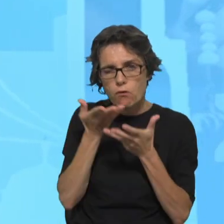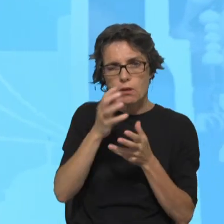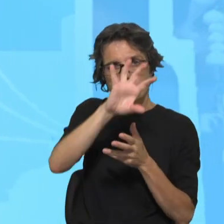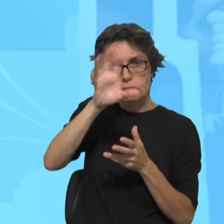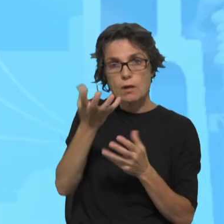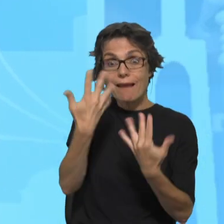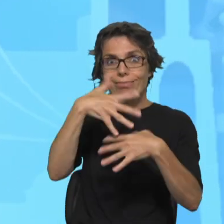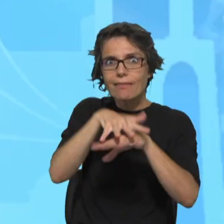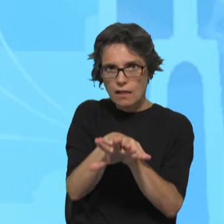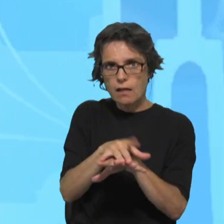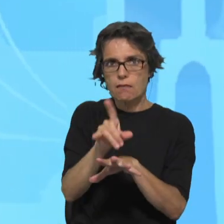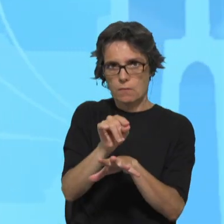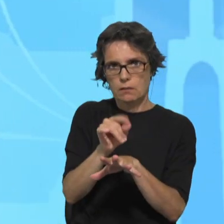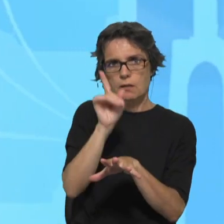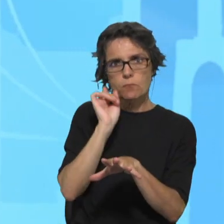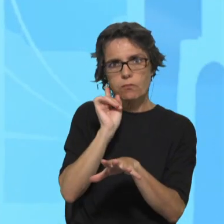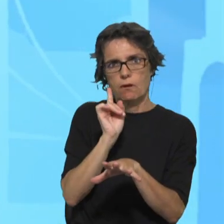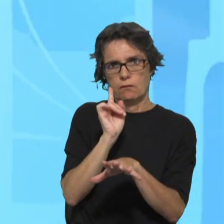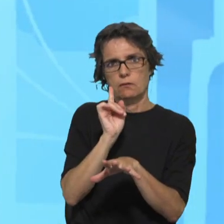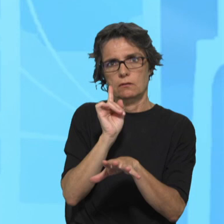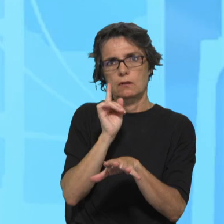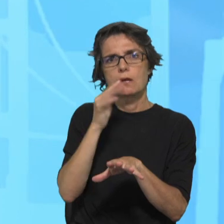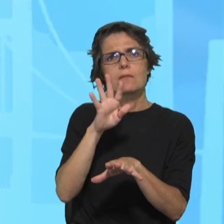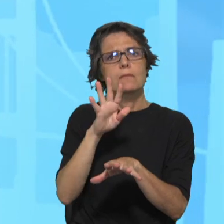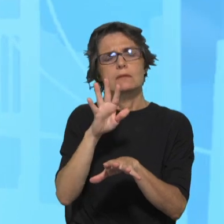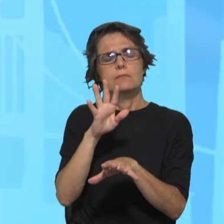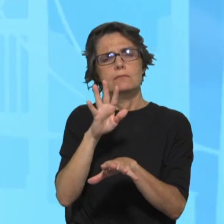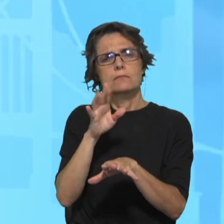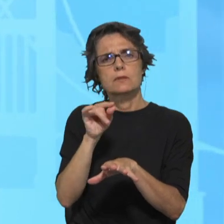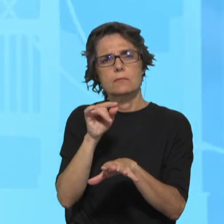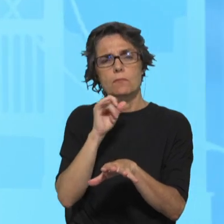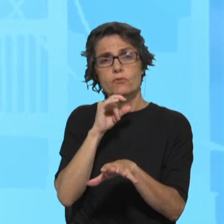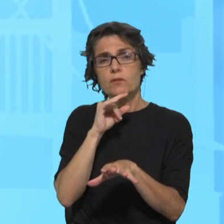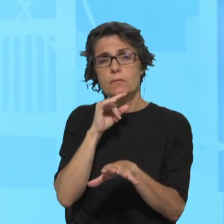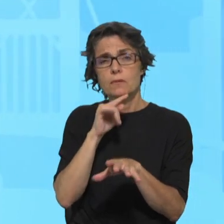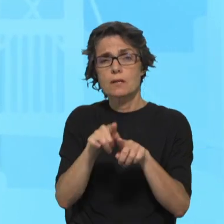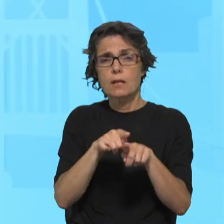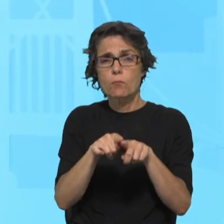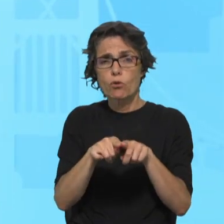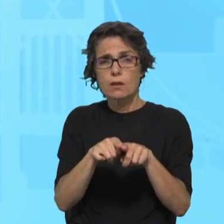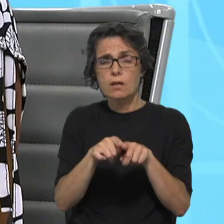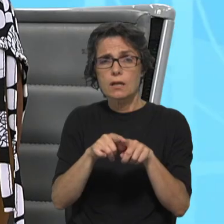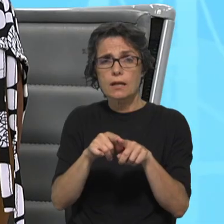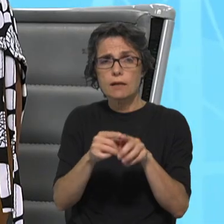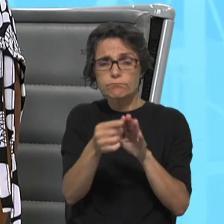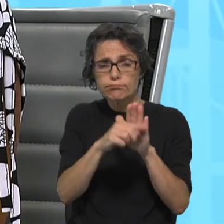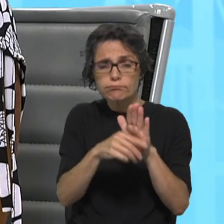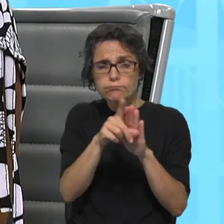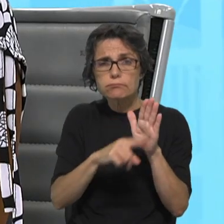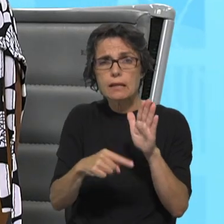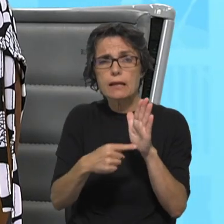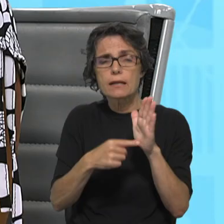integrar, mas também por este tema, a possibilidade de se criarem políticas que permitam estabilidade nos países